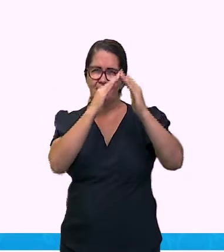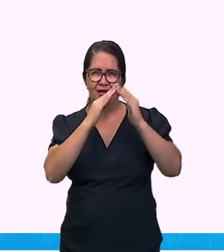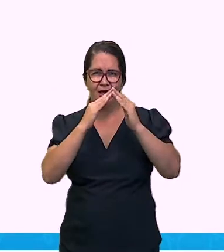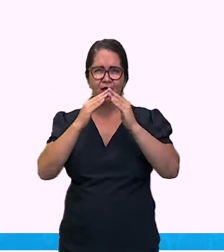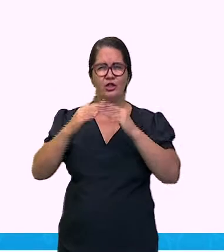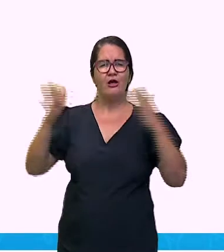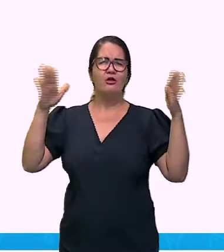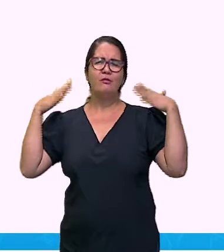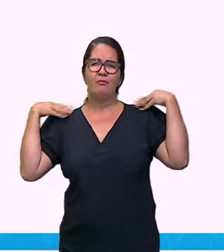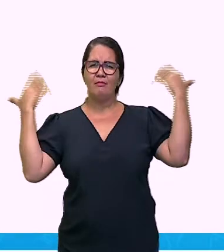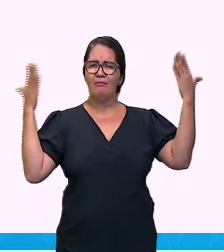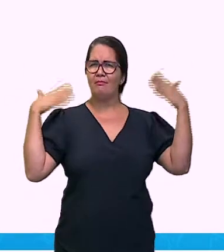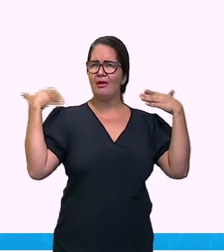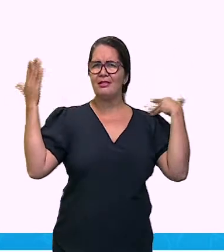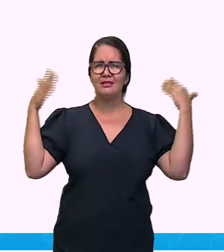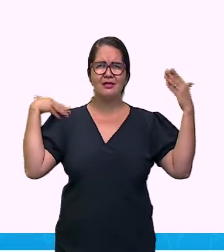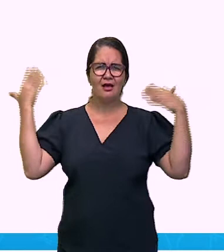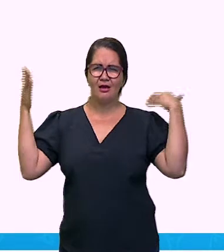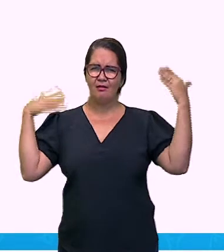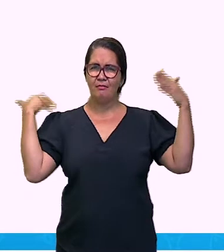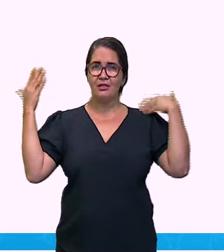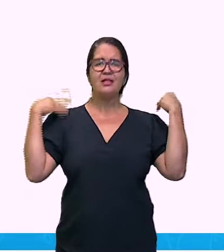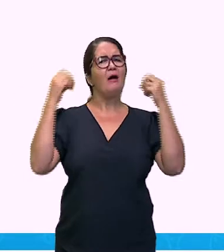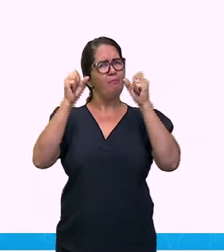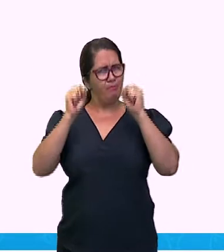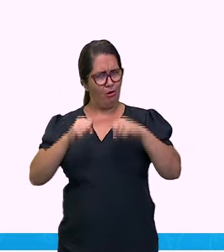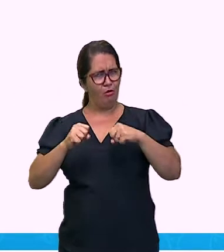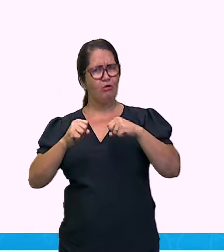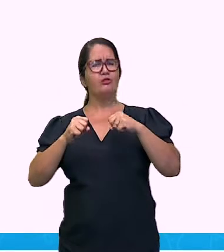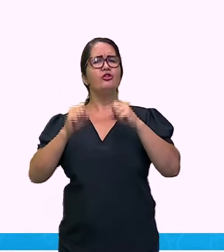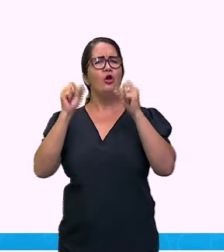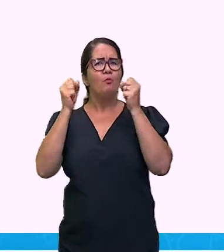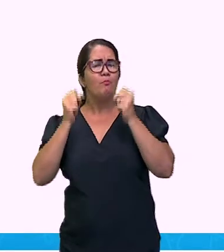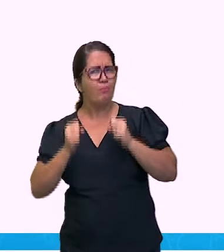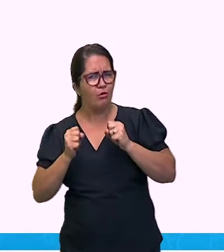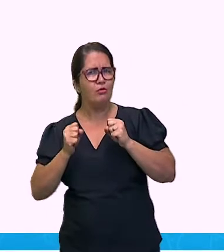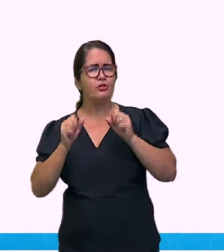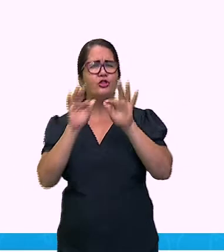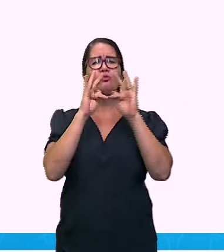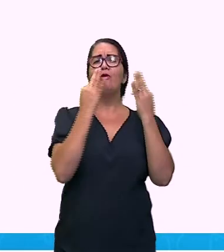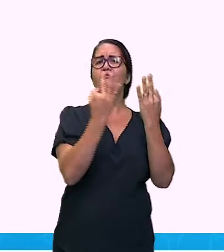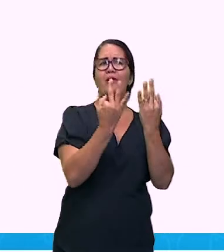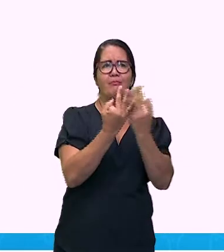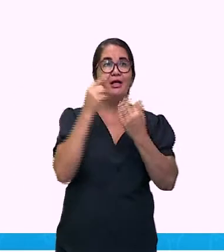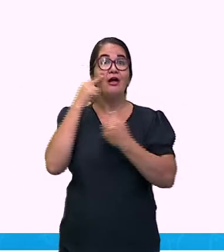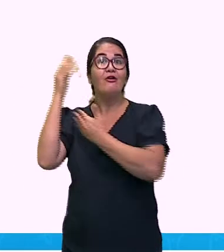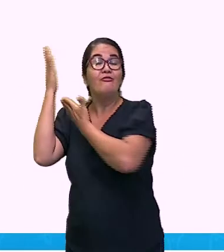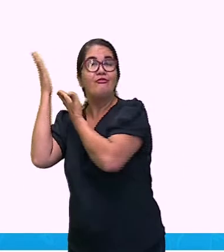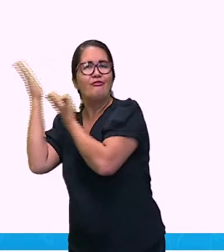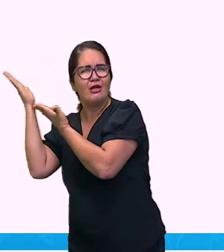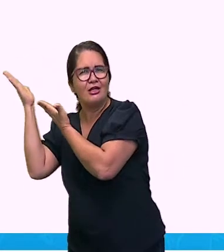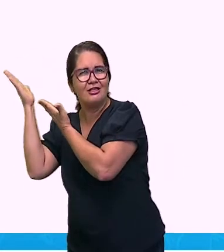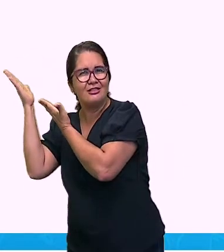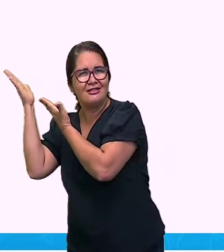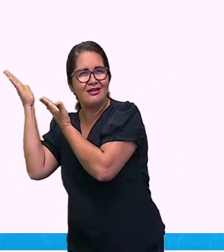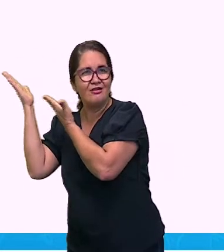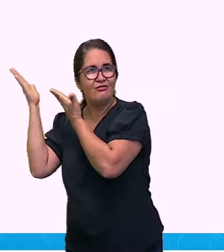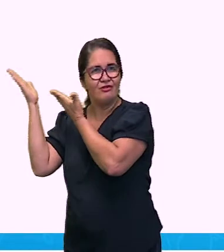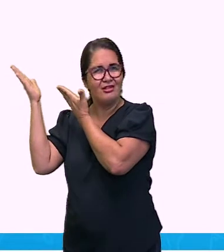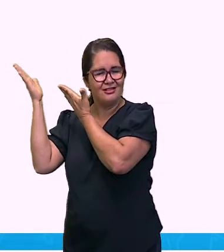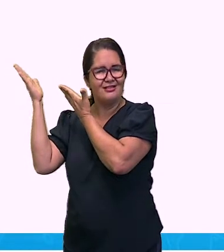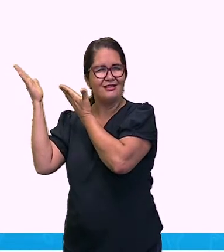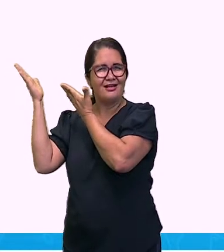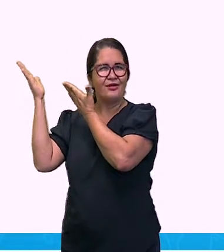passeio, você pode ir com a família. Tem uma área aqui, ó, vocês estão vendo, delimitada dentro da